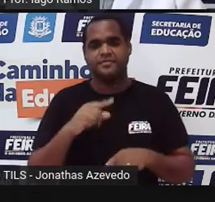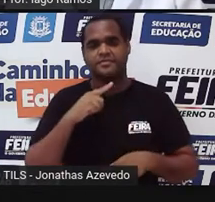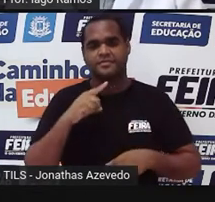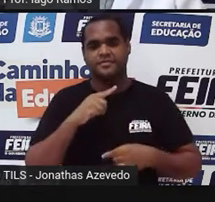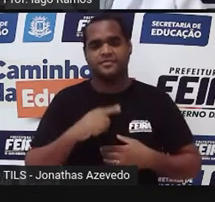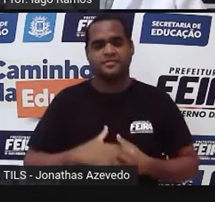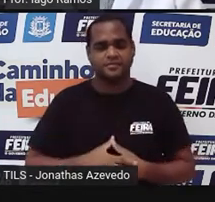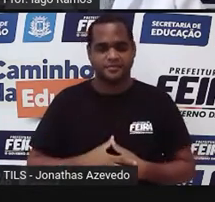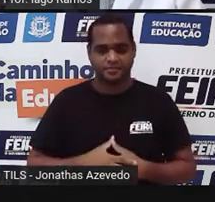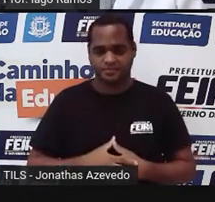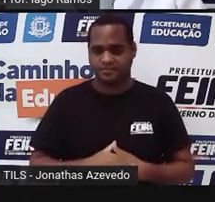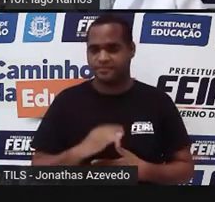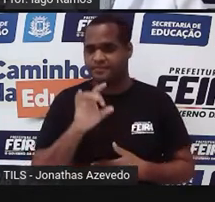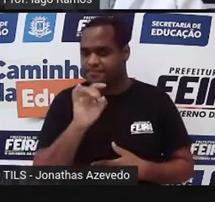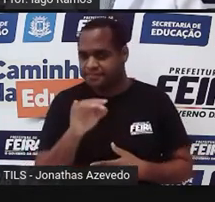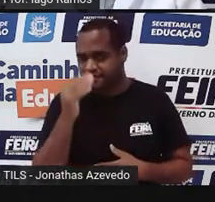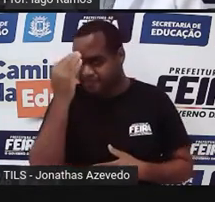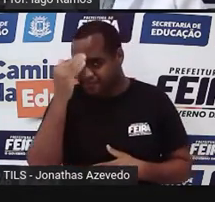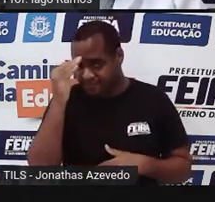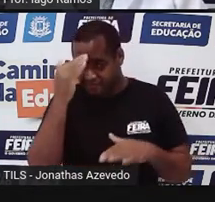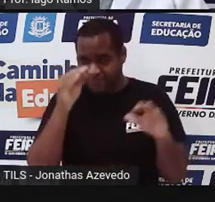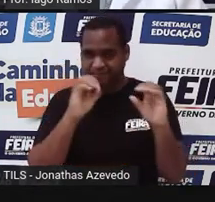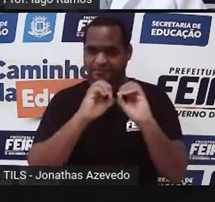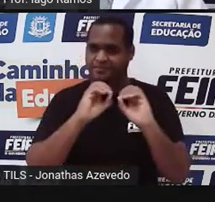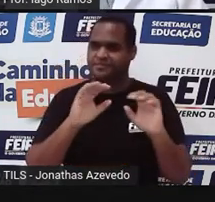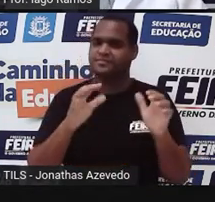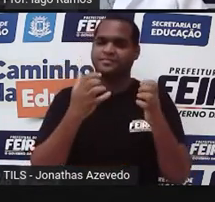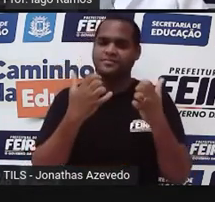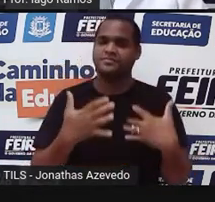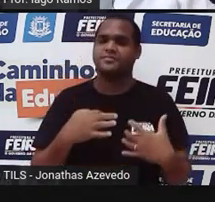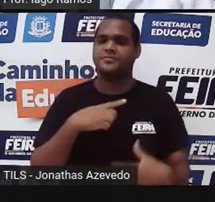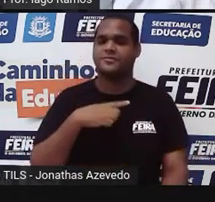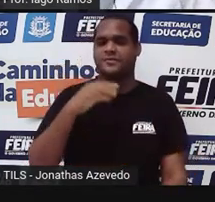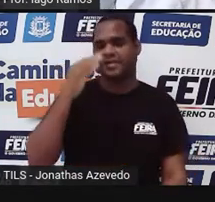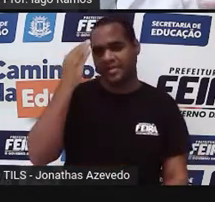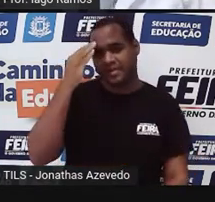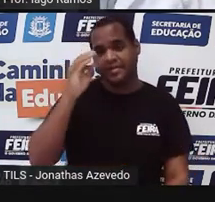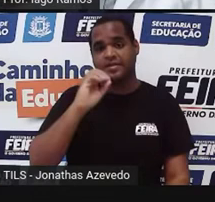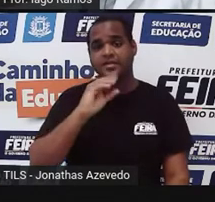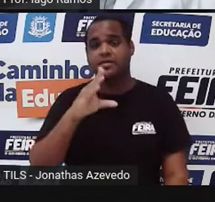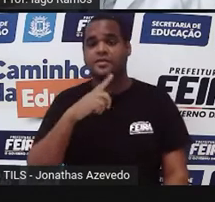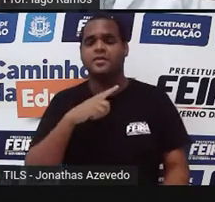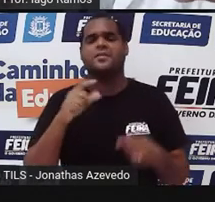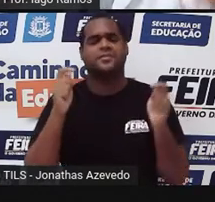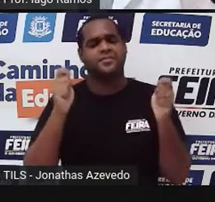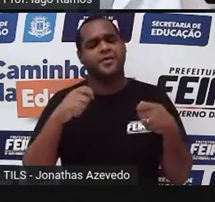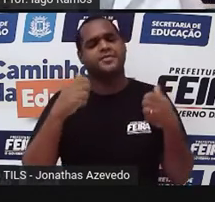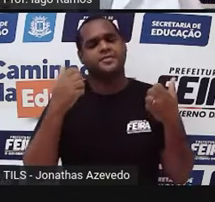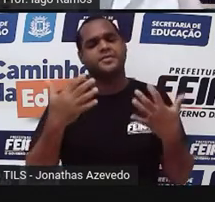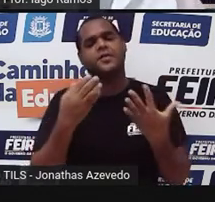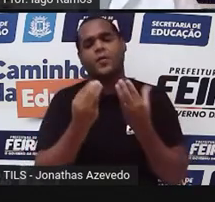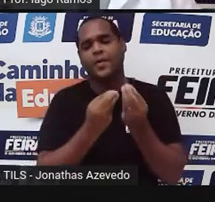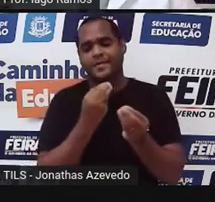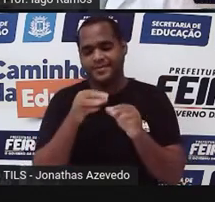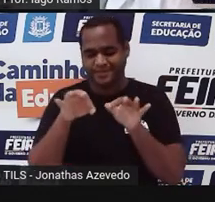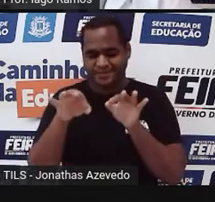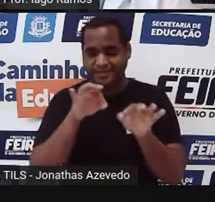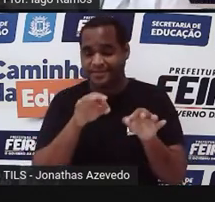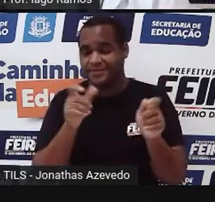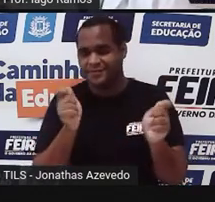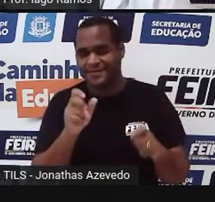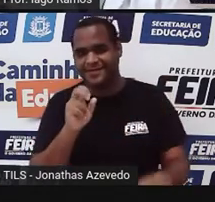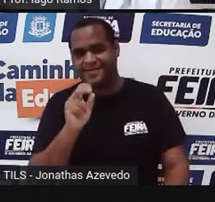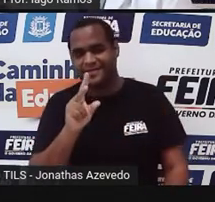Tá bom? Então, só para você ter uma ideia de como é que a sua figura precisa ser construída. Tá bom?